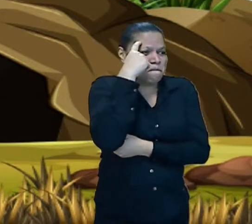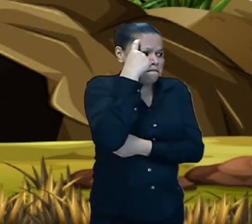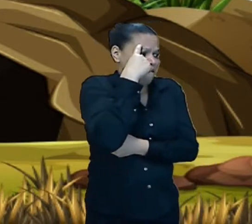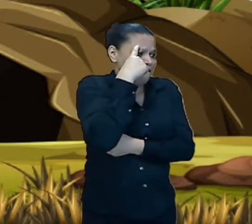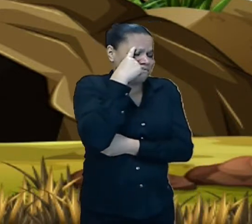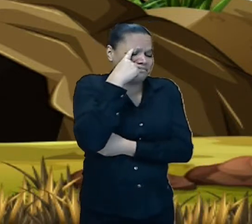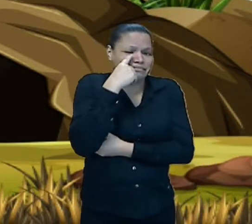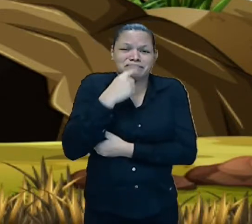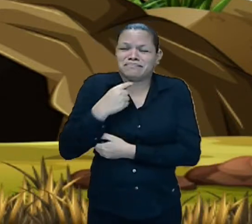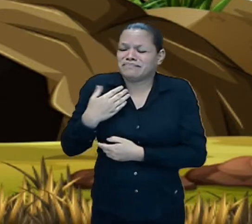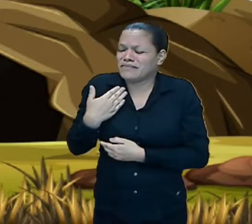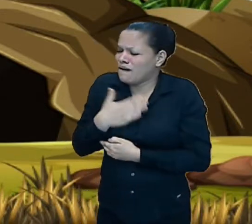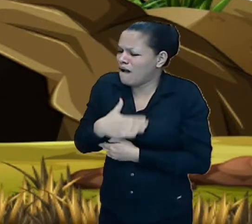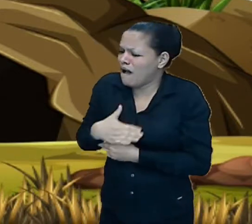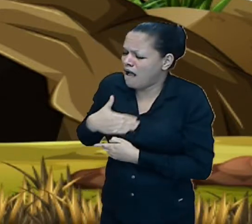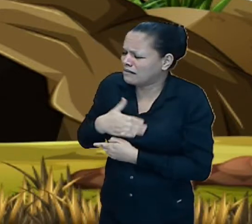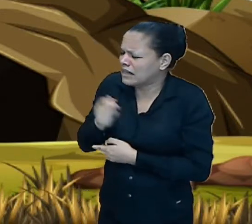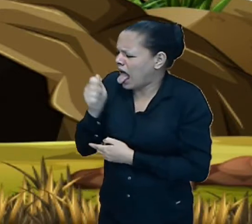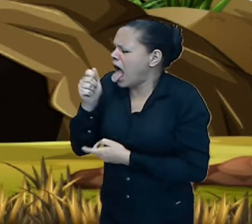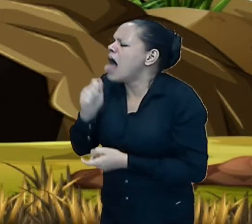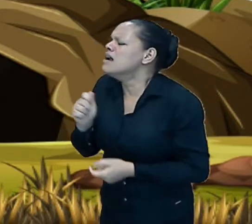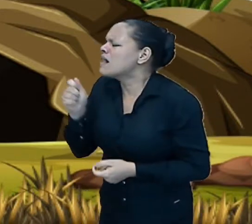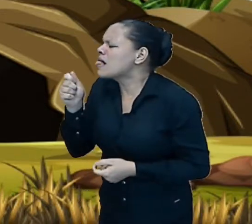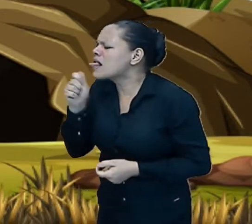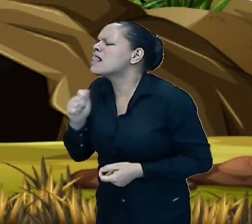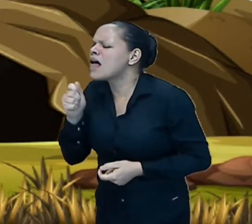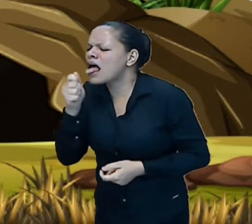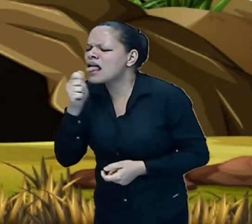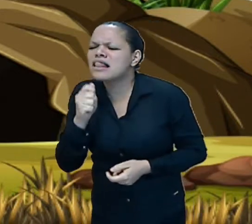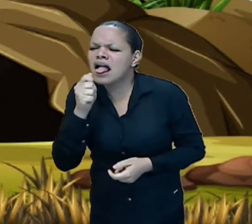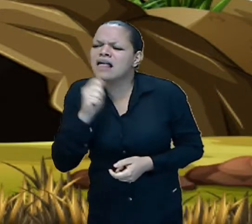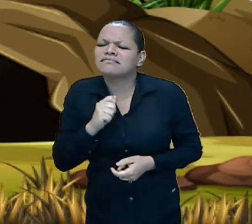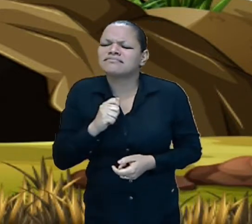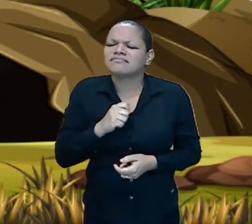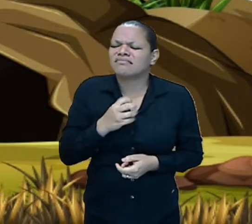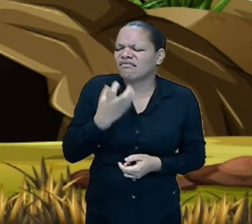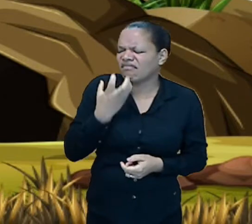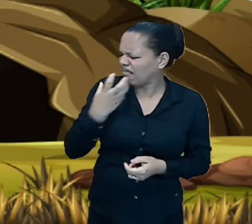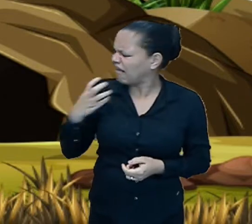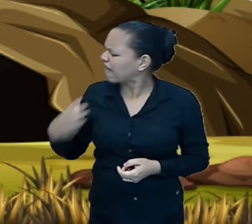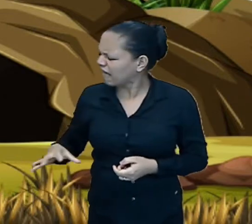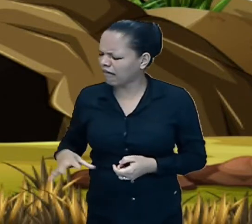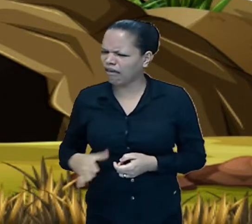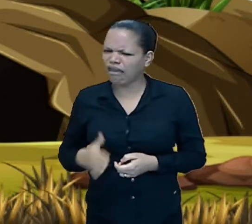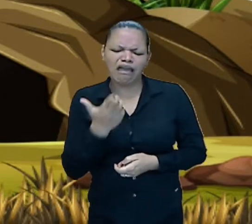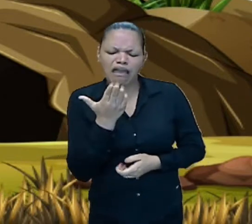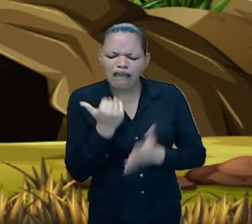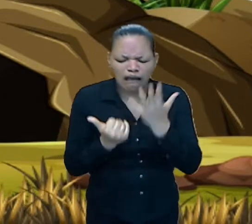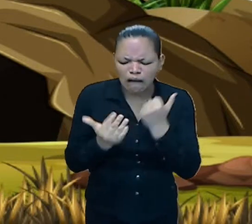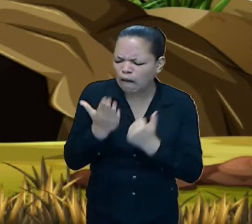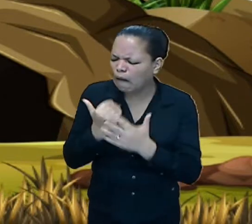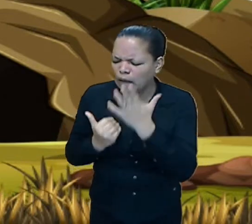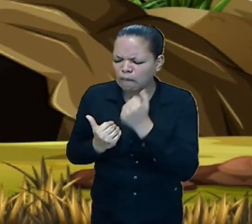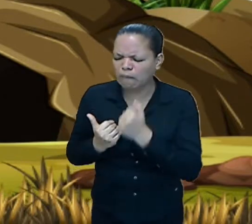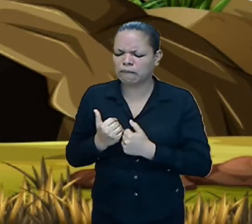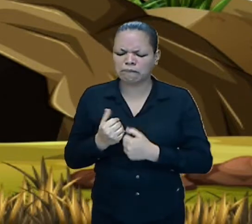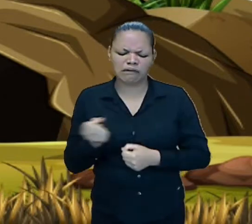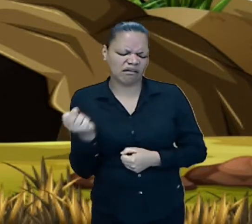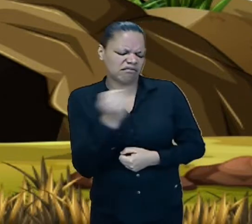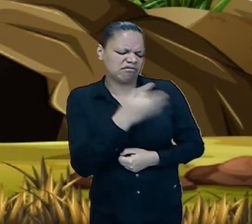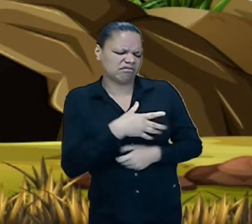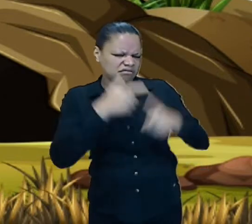sorvetes em paz eu não quero devorar nenhuma princesa eu não gosto do gosto